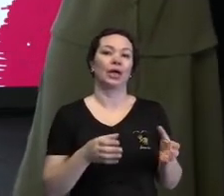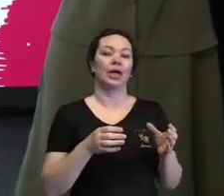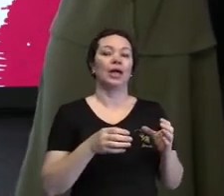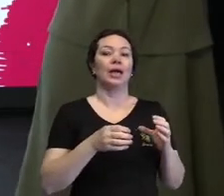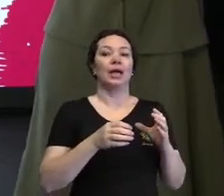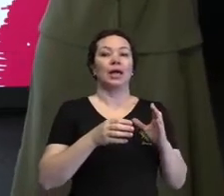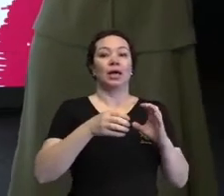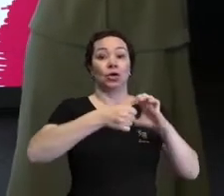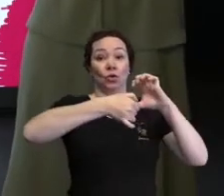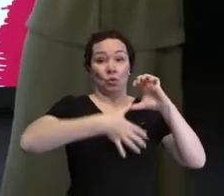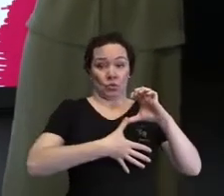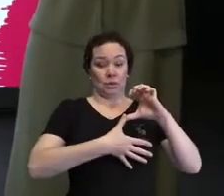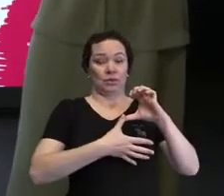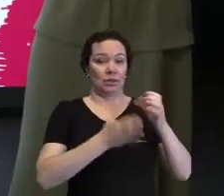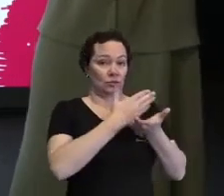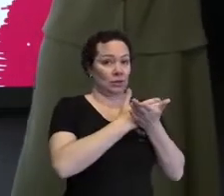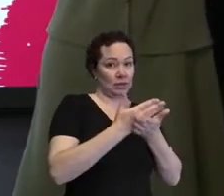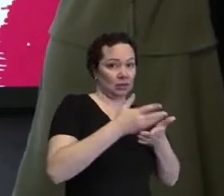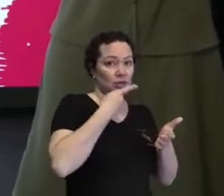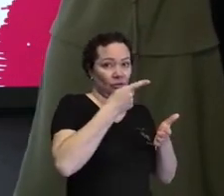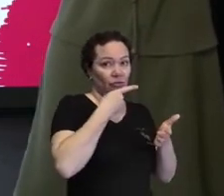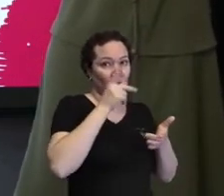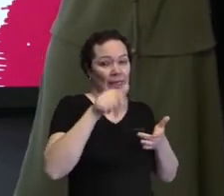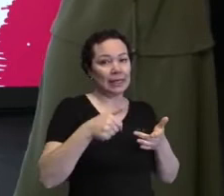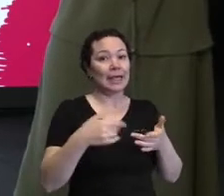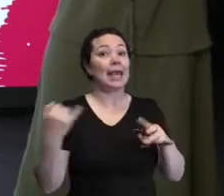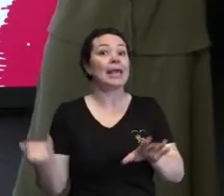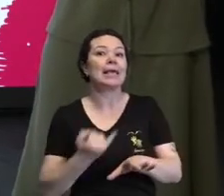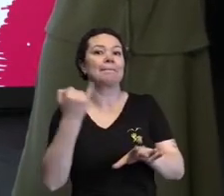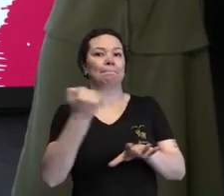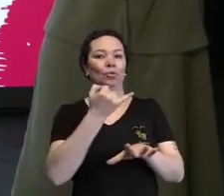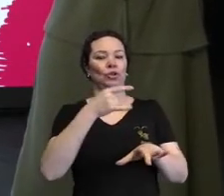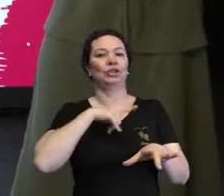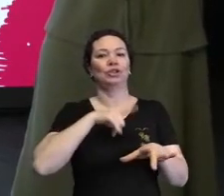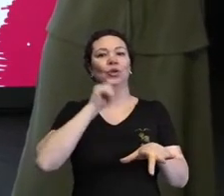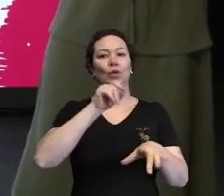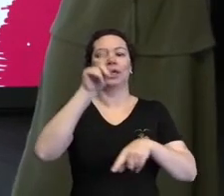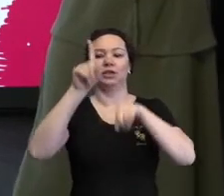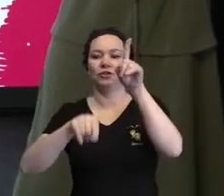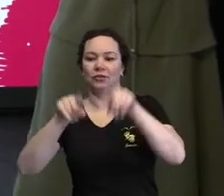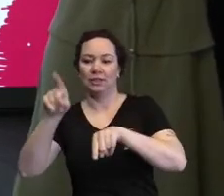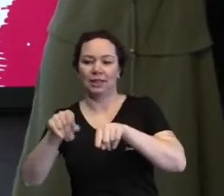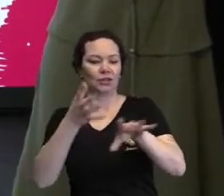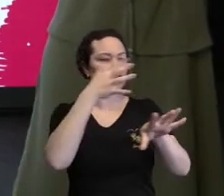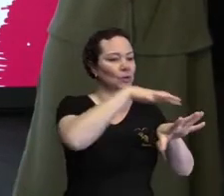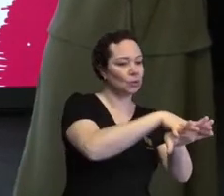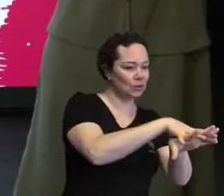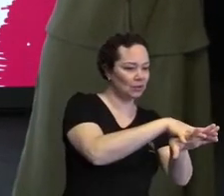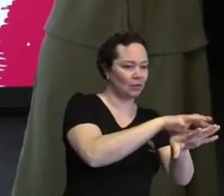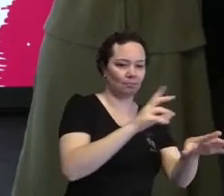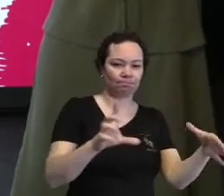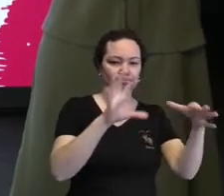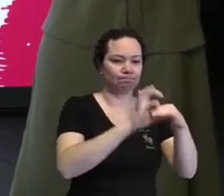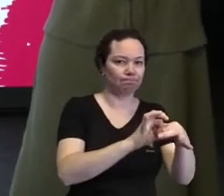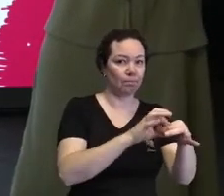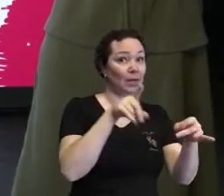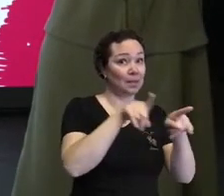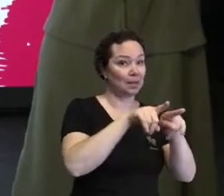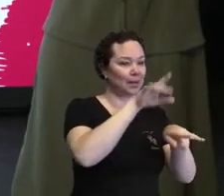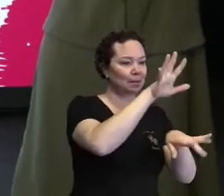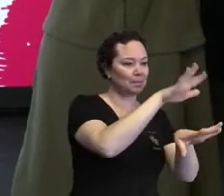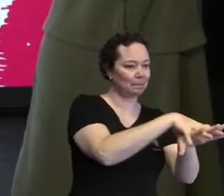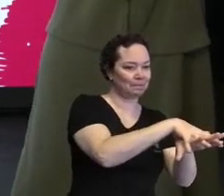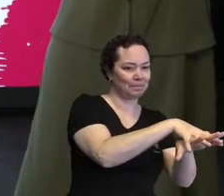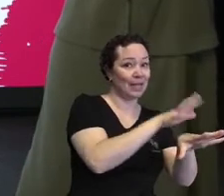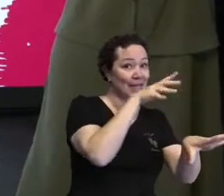inicial de inclusão da diversidade e a diversidade da inclusão, que é o quê? Se a gente estiver num meio diverso, mas não tiver